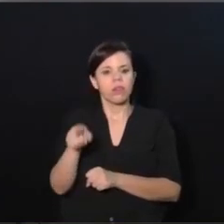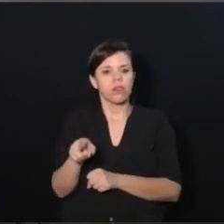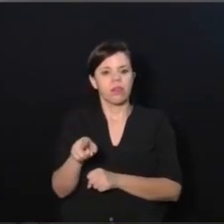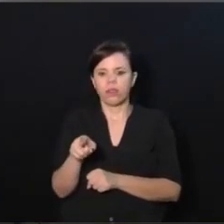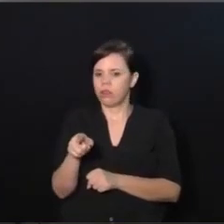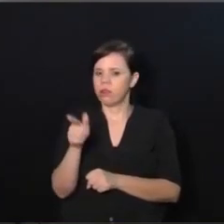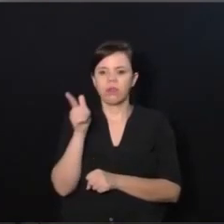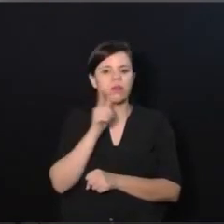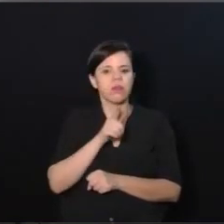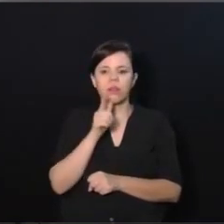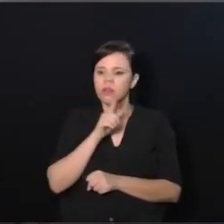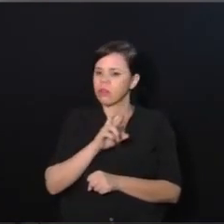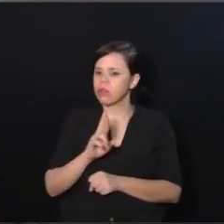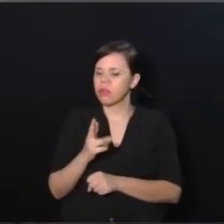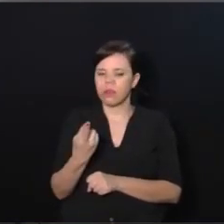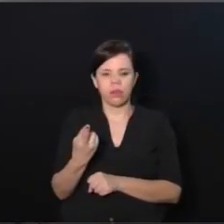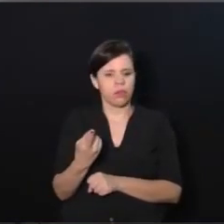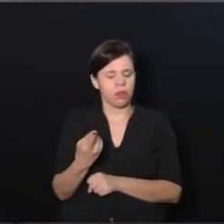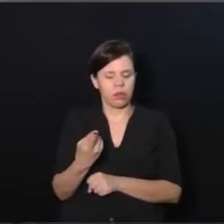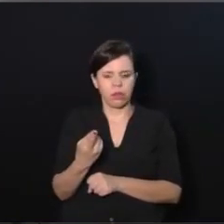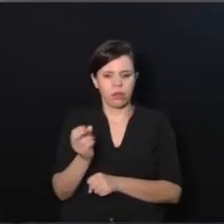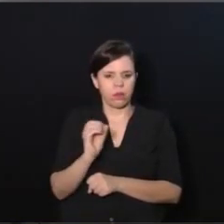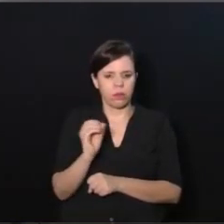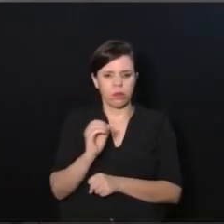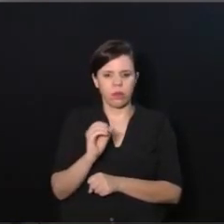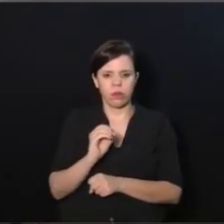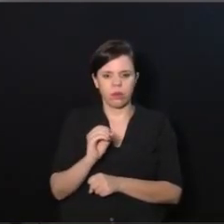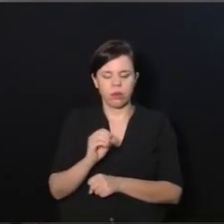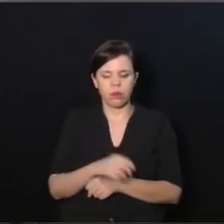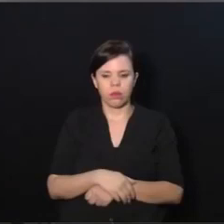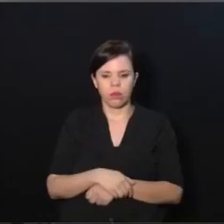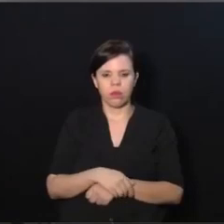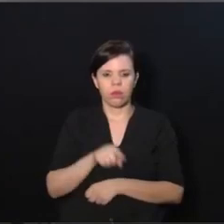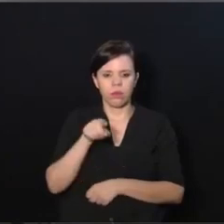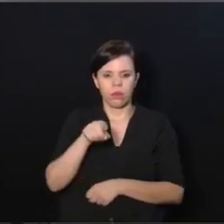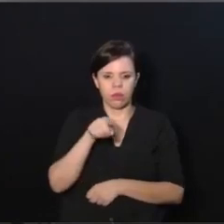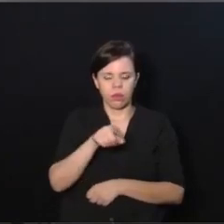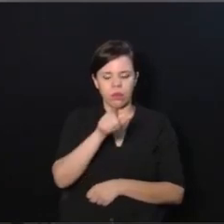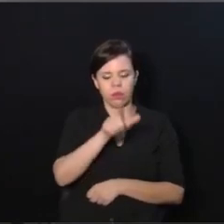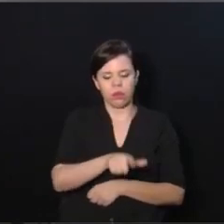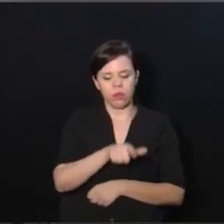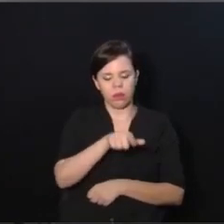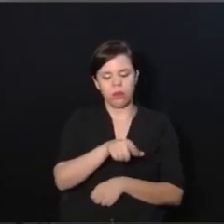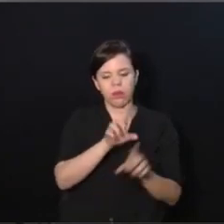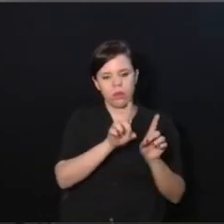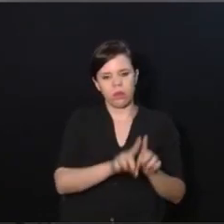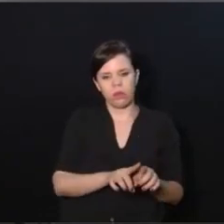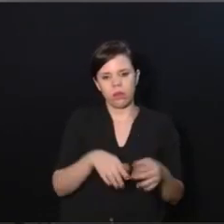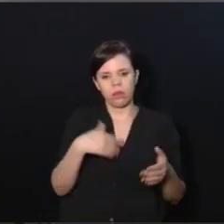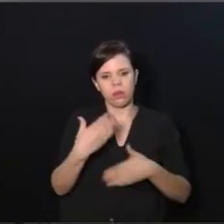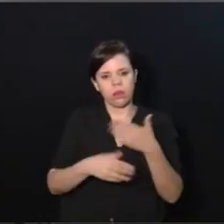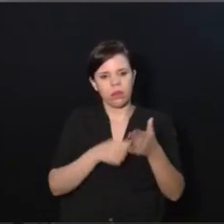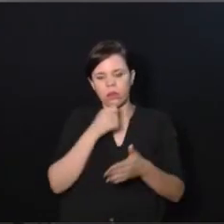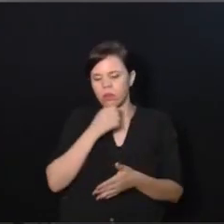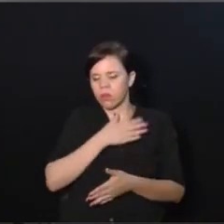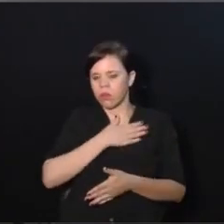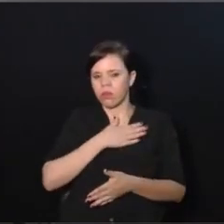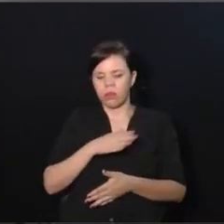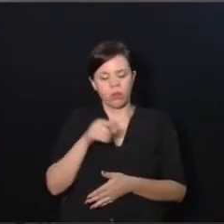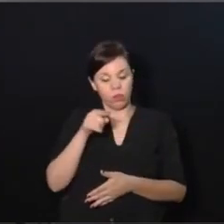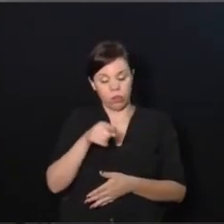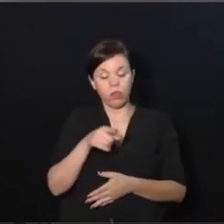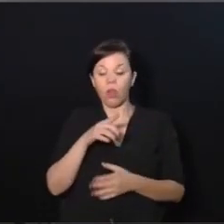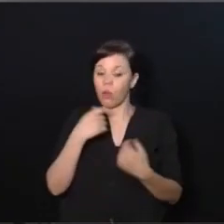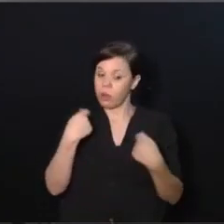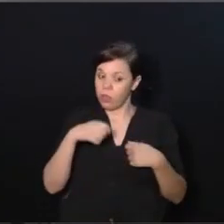vai conseguir resultado nenhum desse atendido, desse paciente, enquanto ele não gostar de você, enquanto